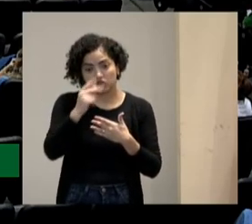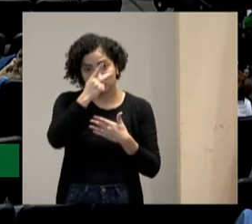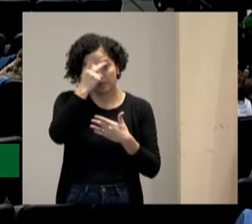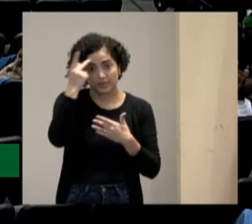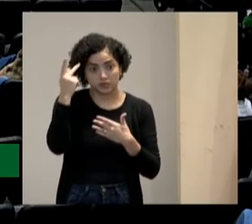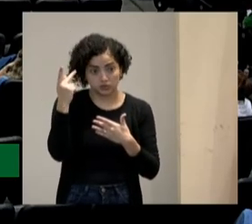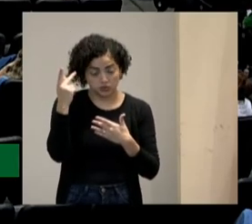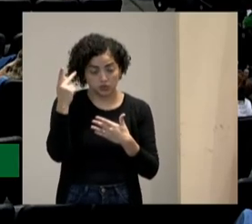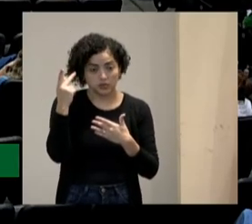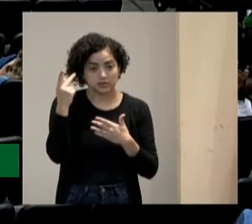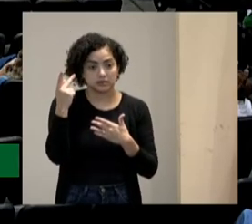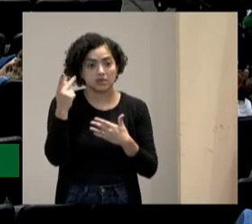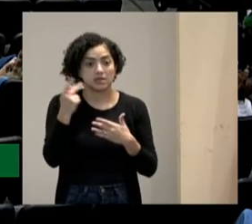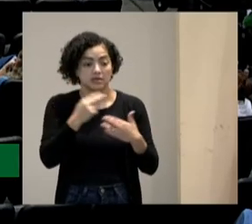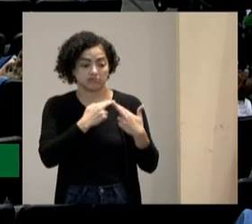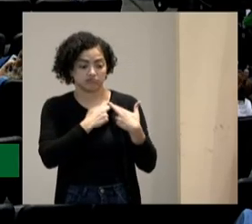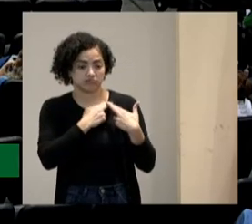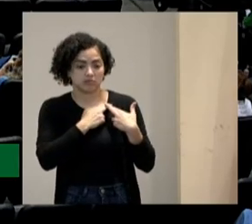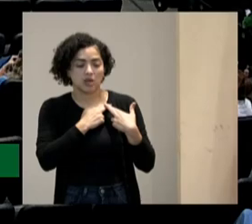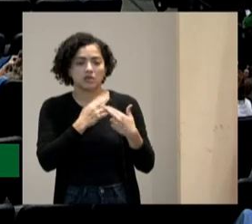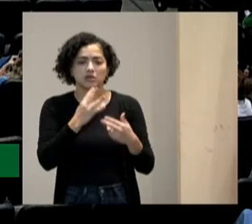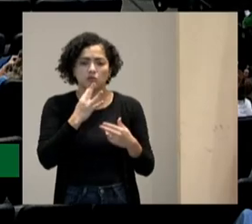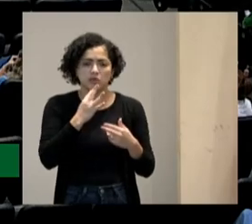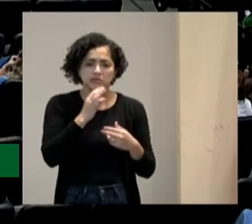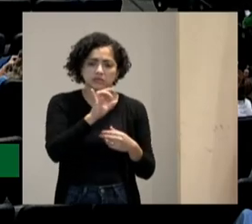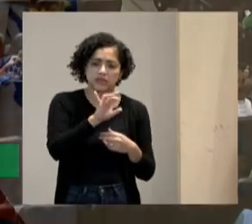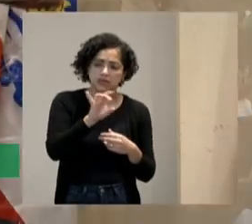responsabilidade eu tenho que conhecer cada um